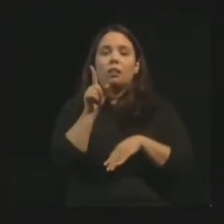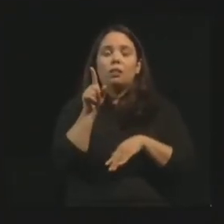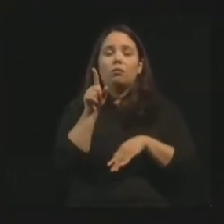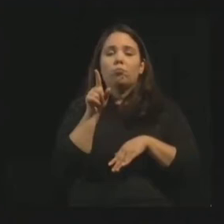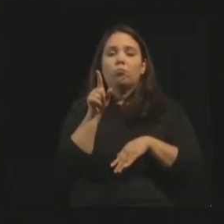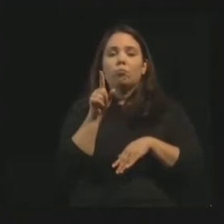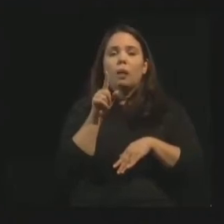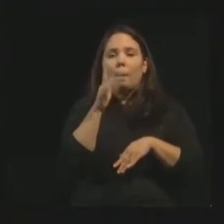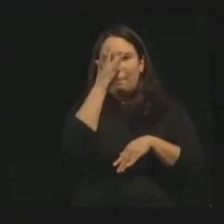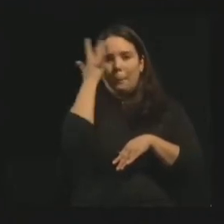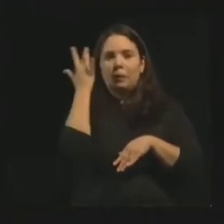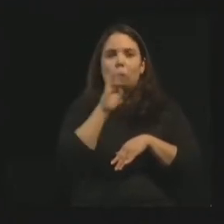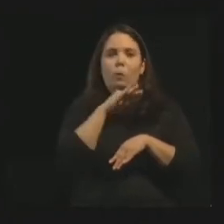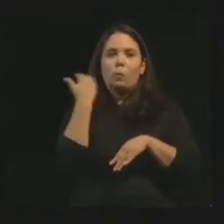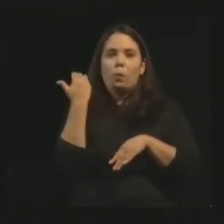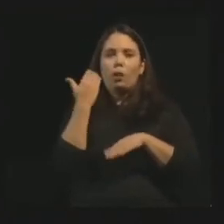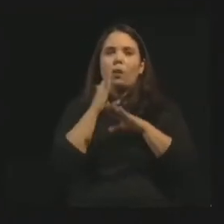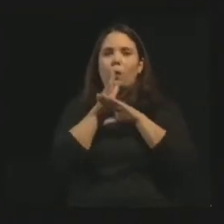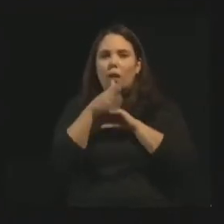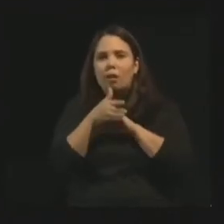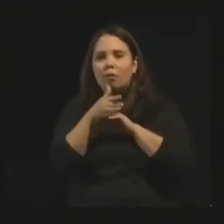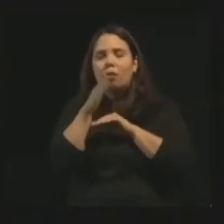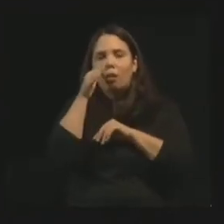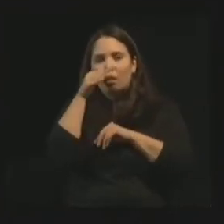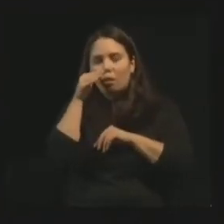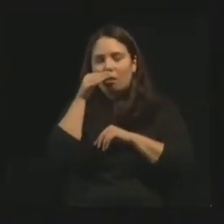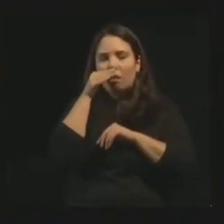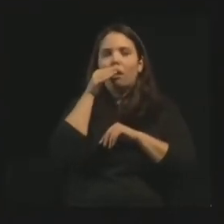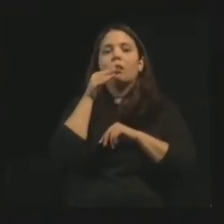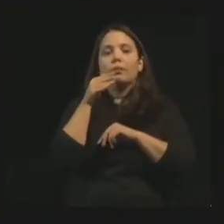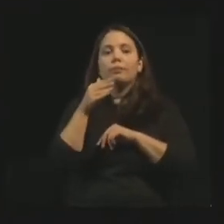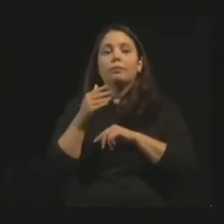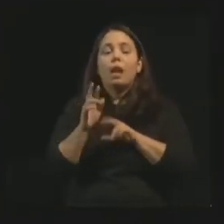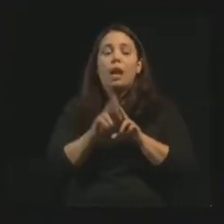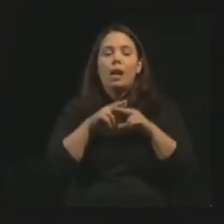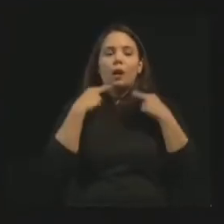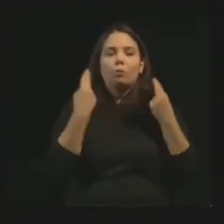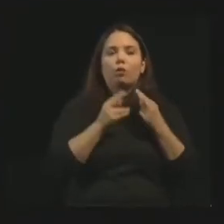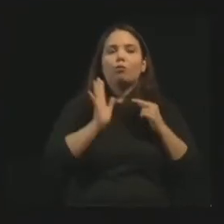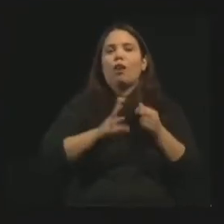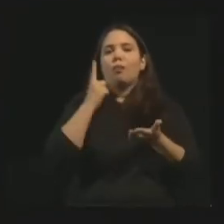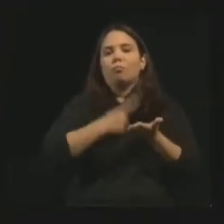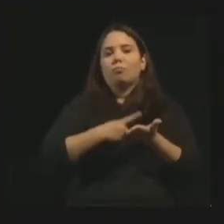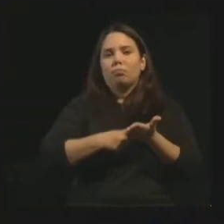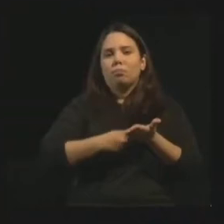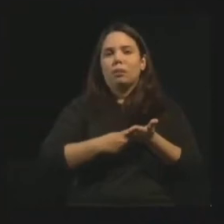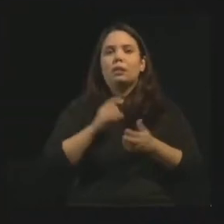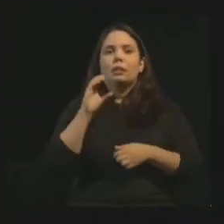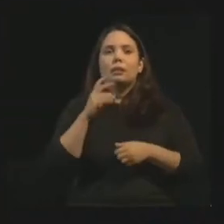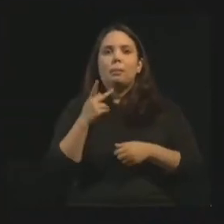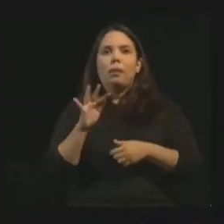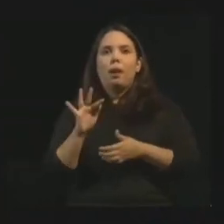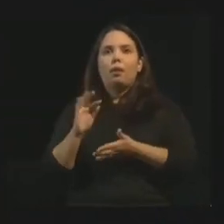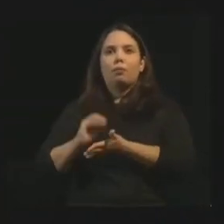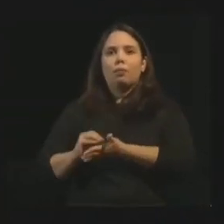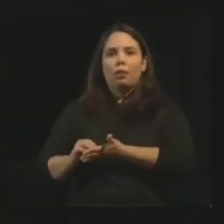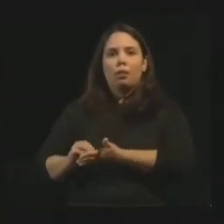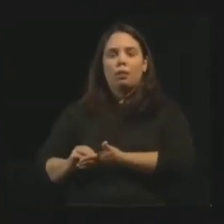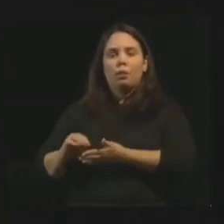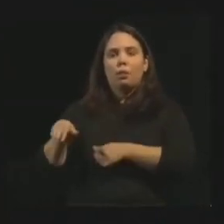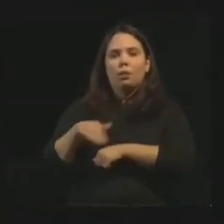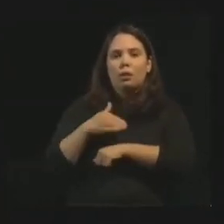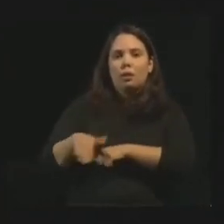registra tudo aquilo. E aí, na reunião, traz lá, traz, inclusive, número de CPF, de telefone,